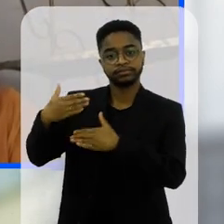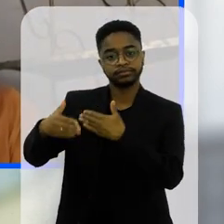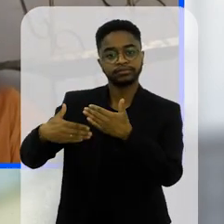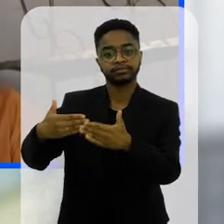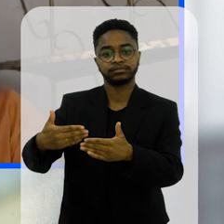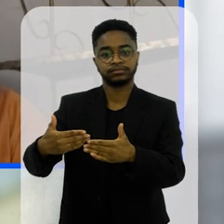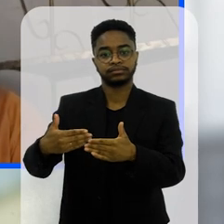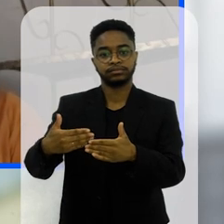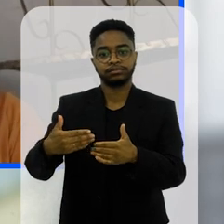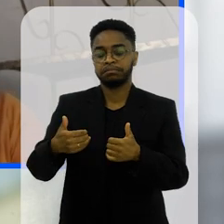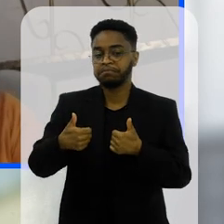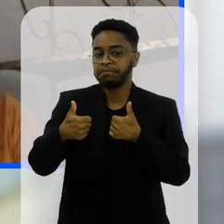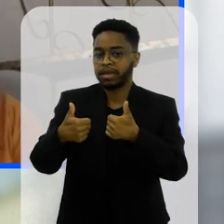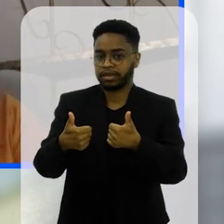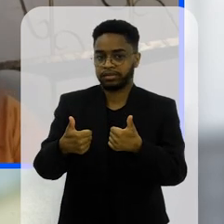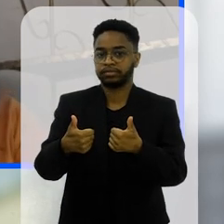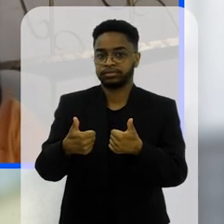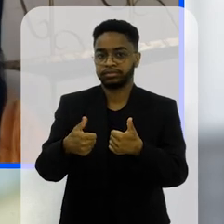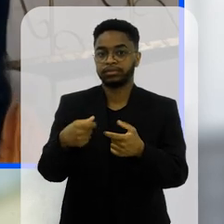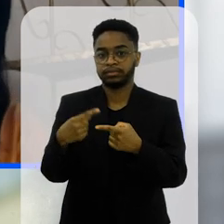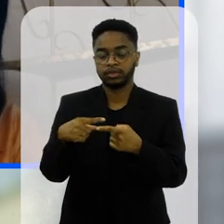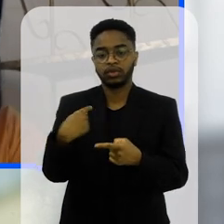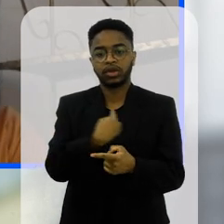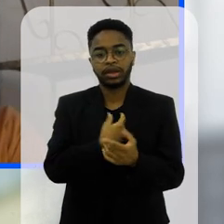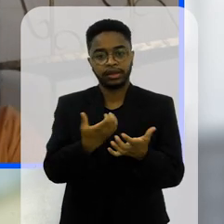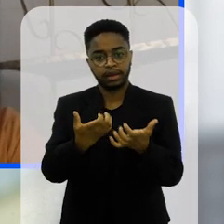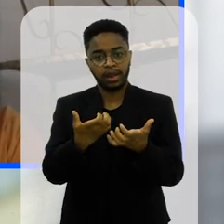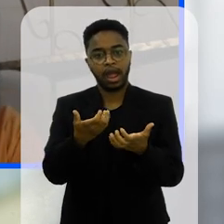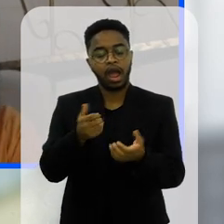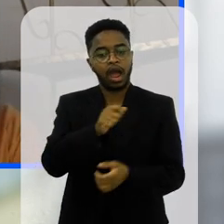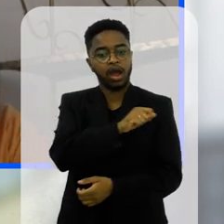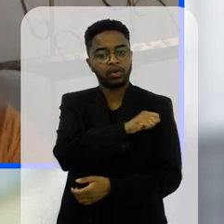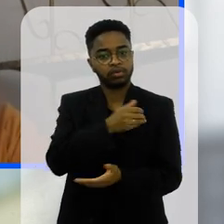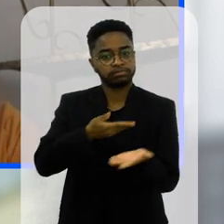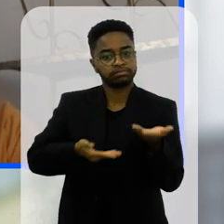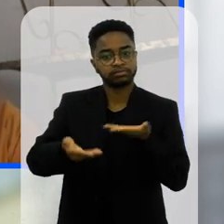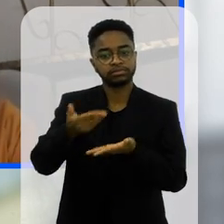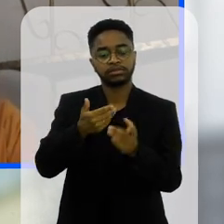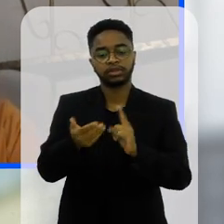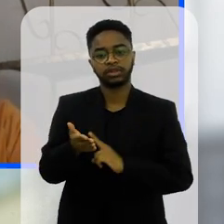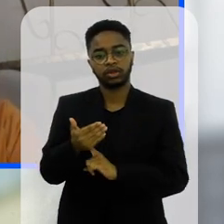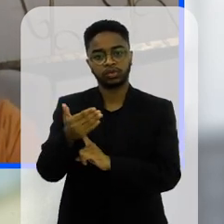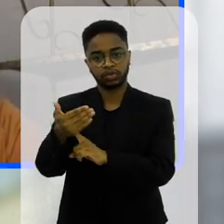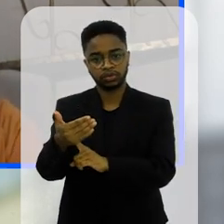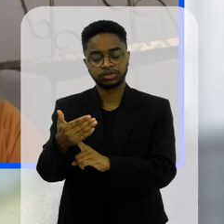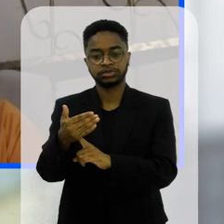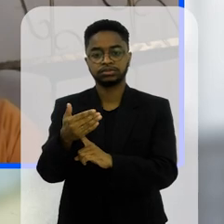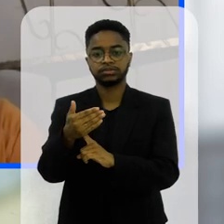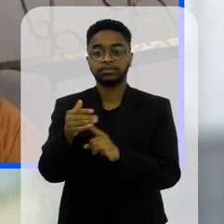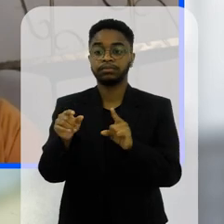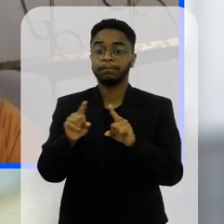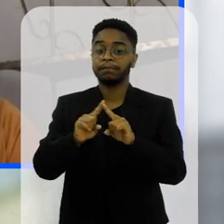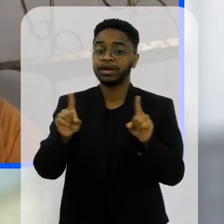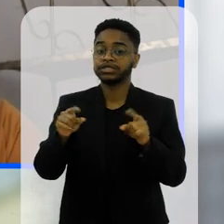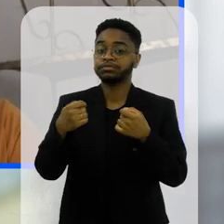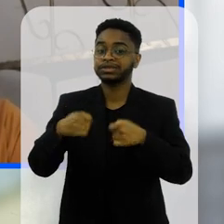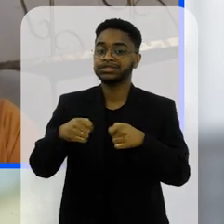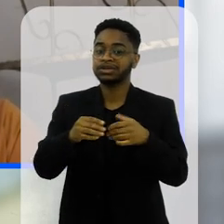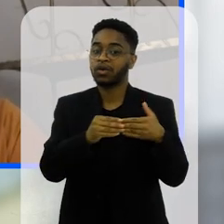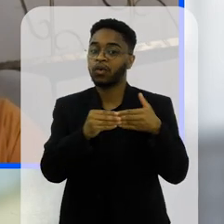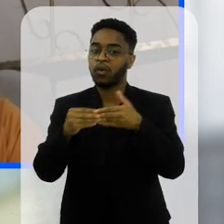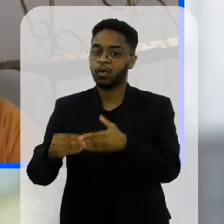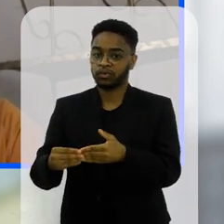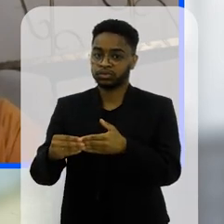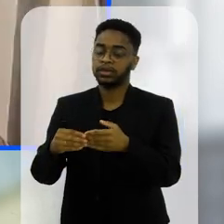desenvolvam de forma plena nós queremos alunos que interajam com a tecnologia mas ela precisa ser